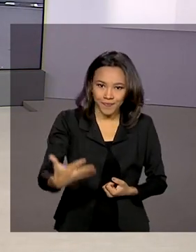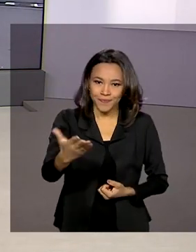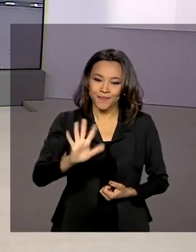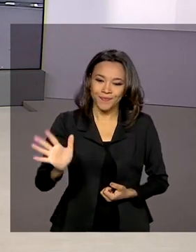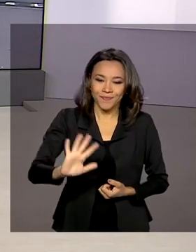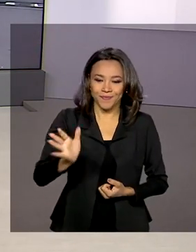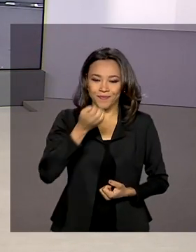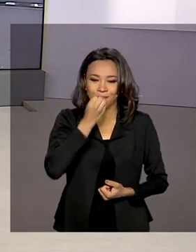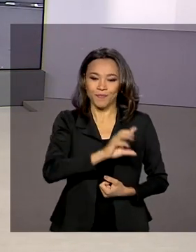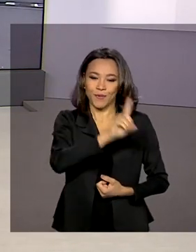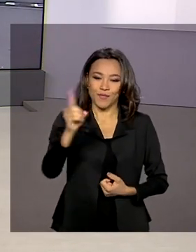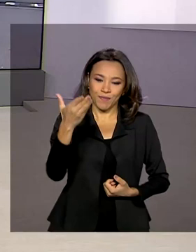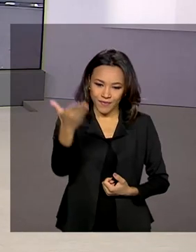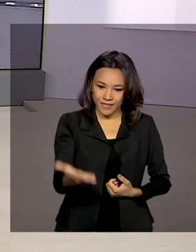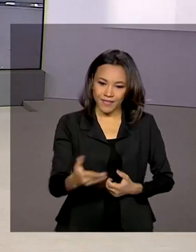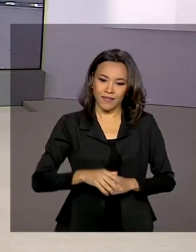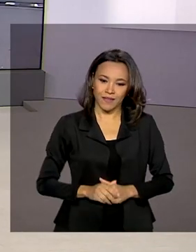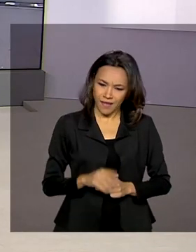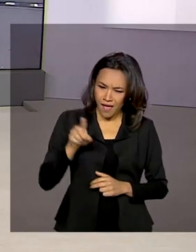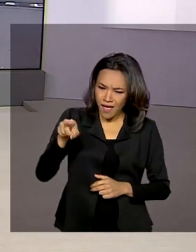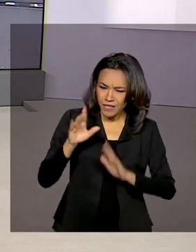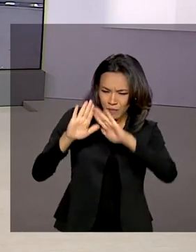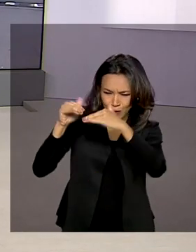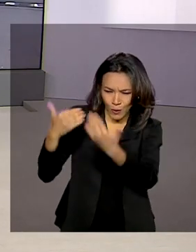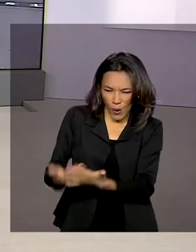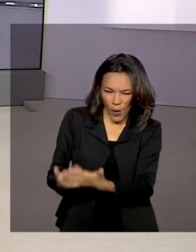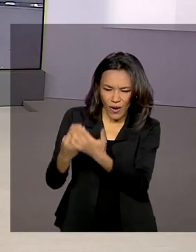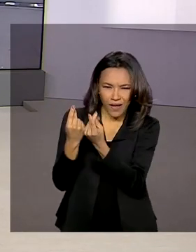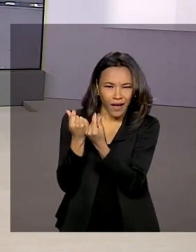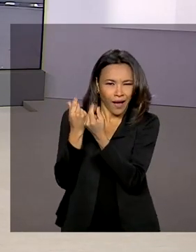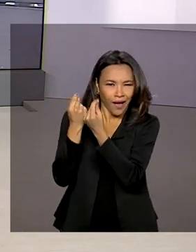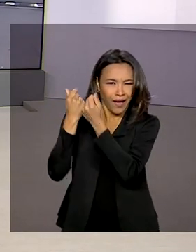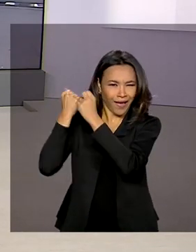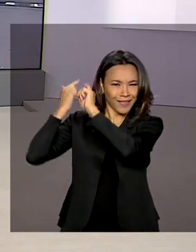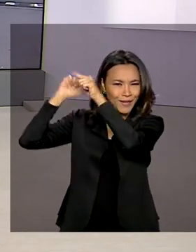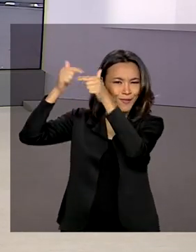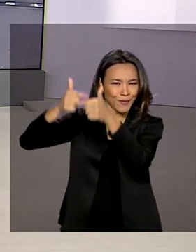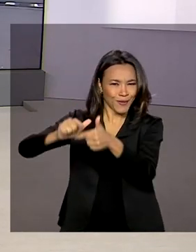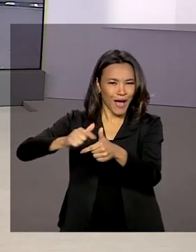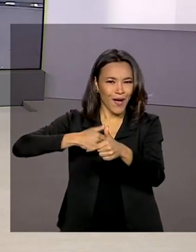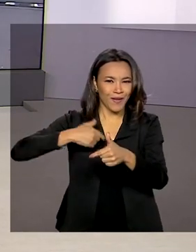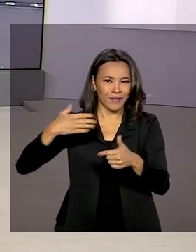Sara, bom dia para você. Esta é uma das escolas mais tradicionais da aeronáutica, não é?